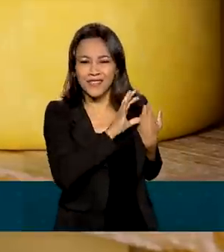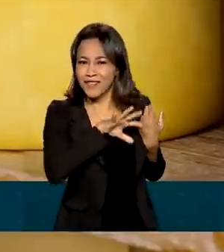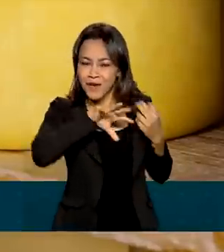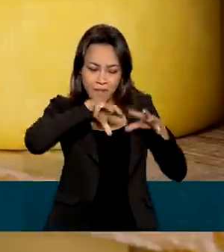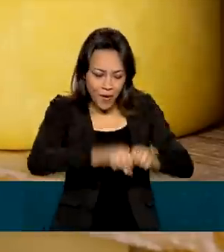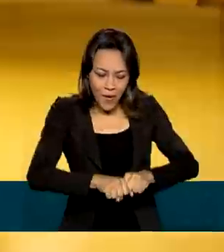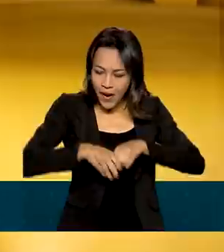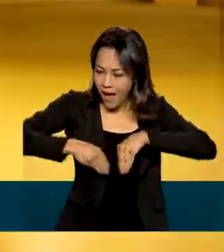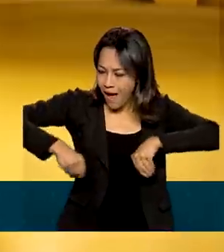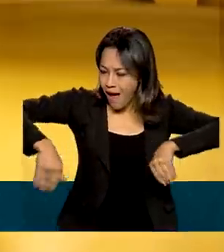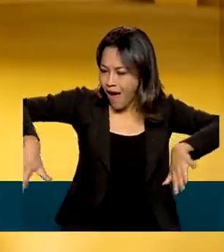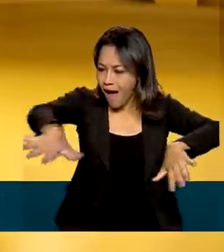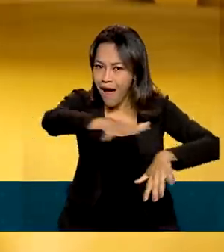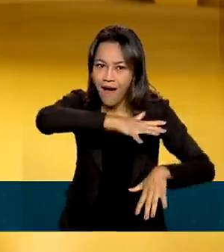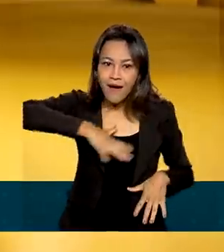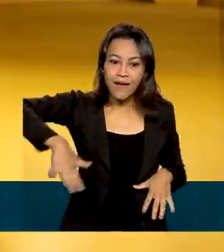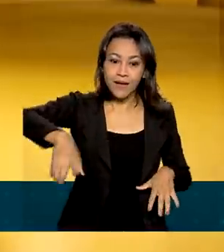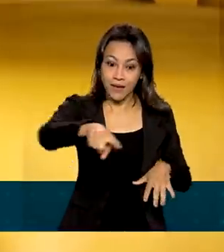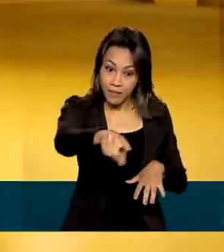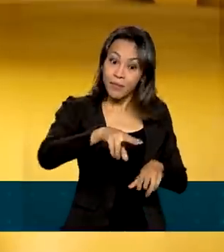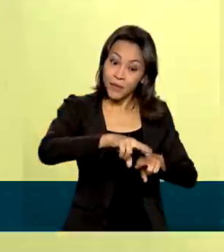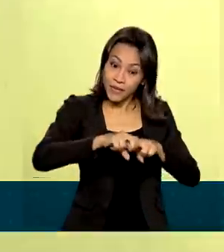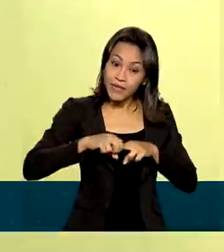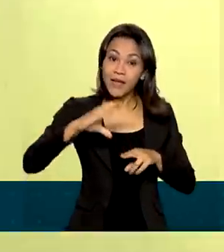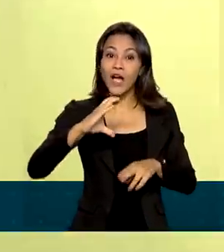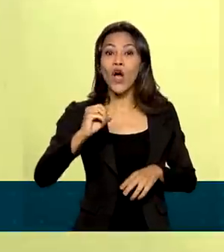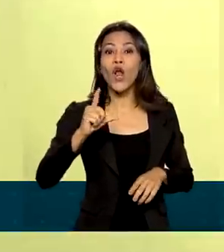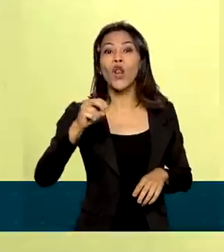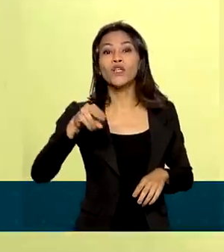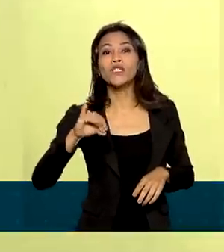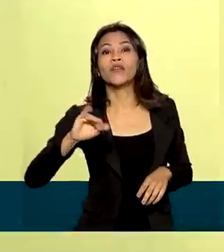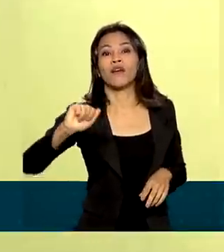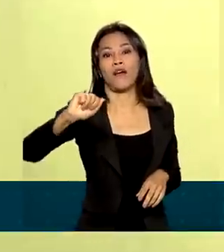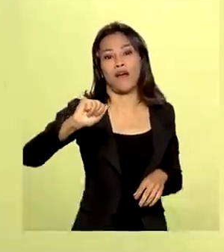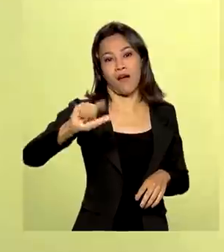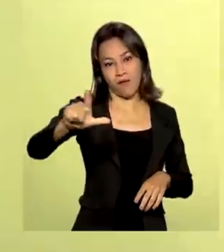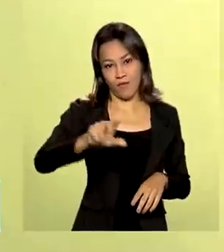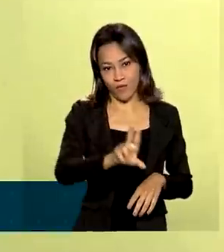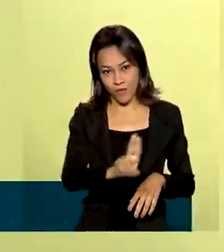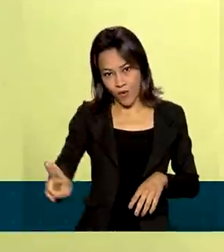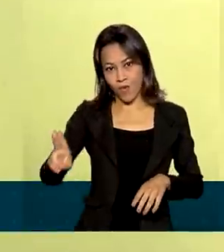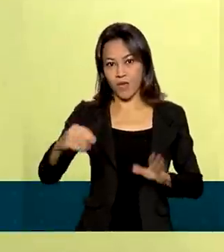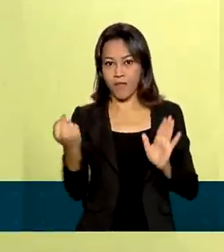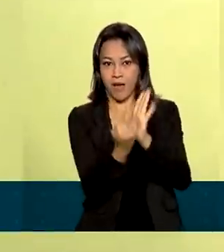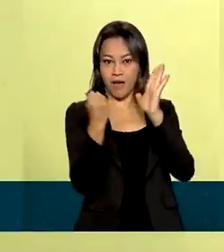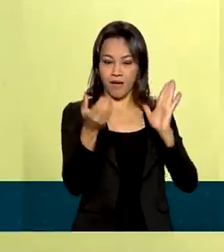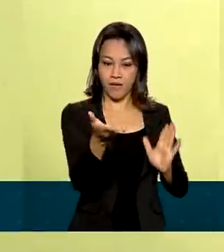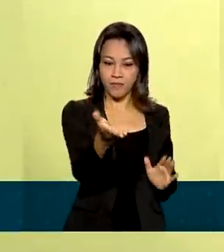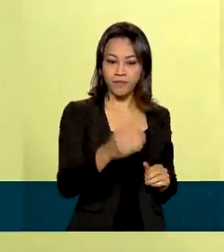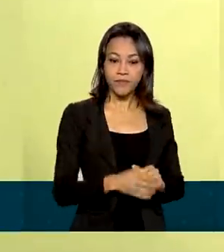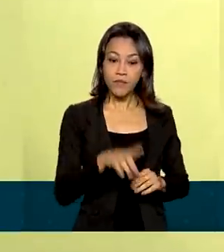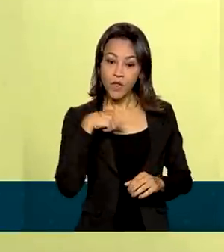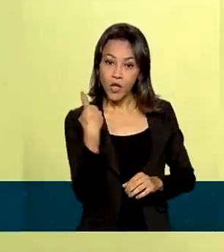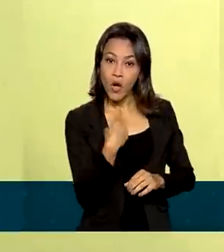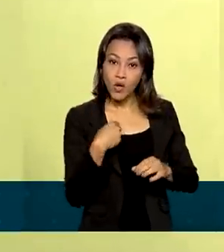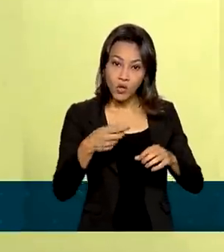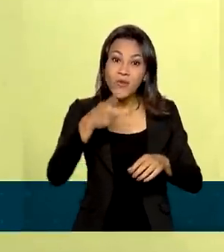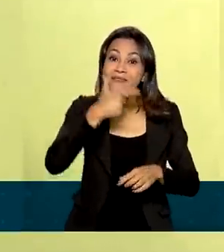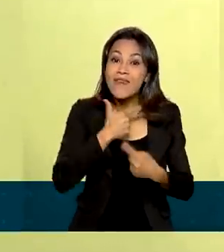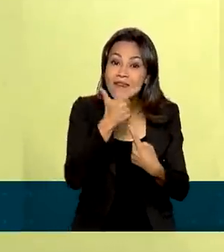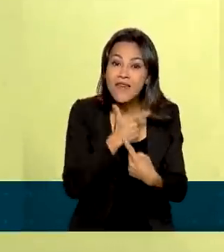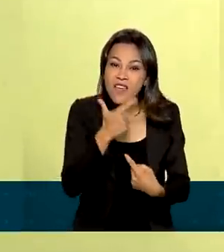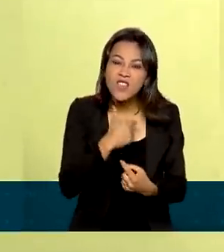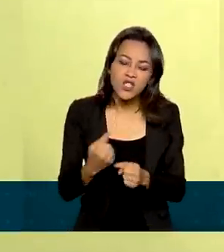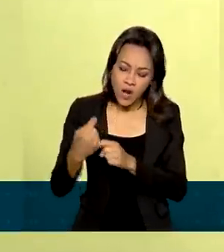Por isso, o queijo leva o nome de colonial. Nós diferenciamos o nosso queijo desde a produção